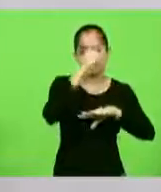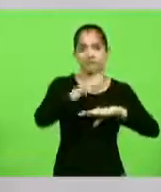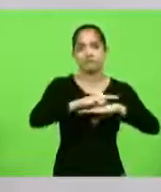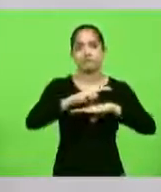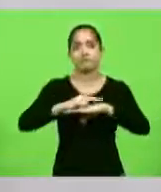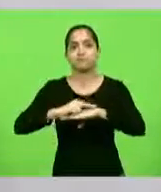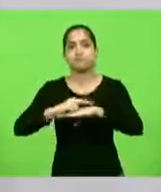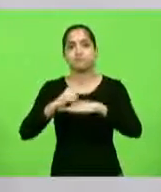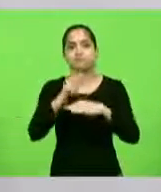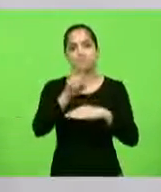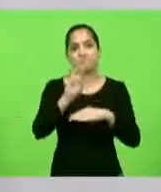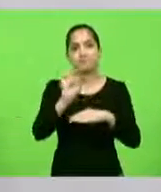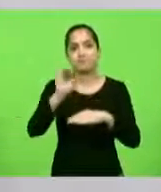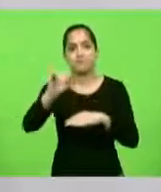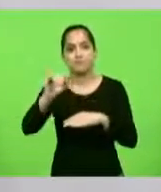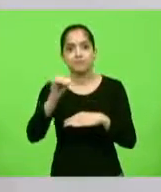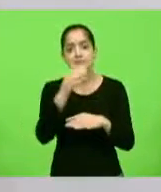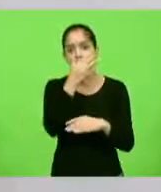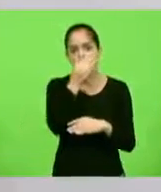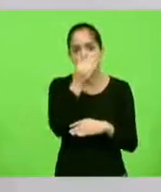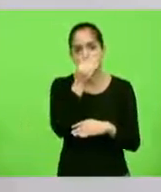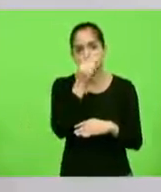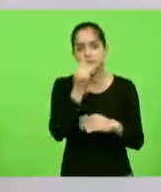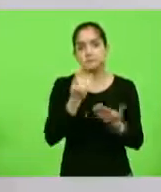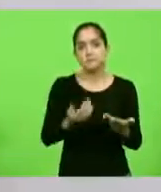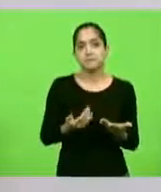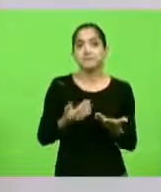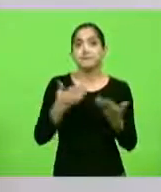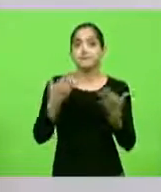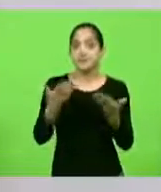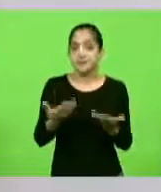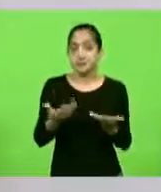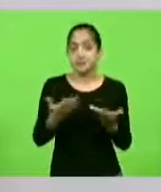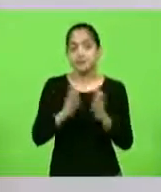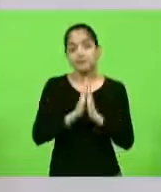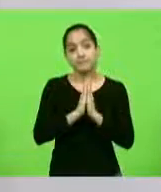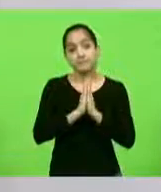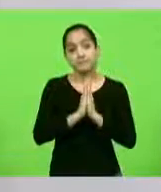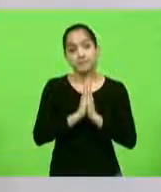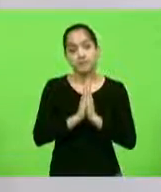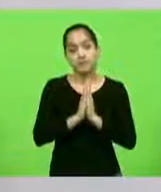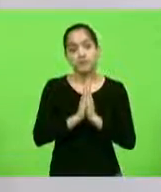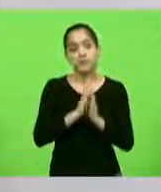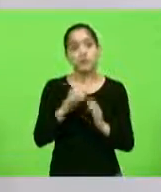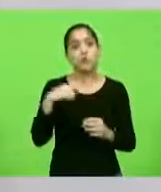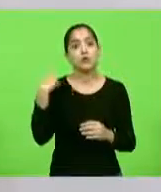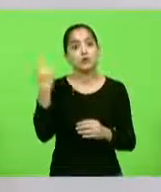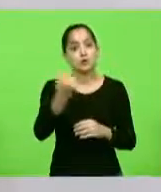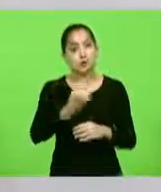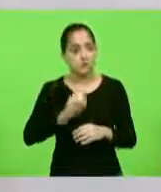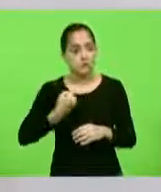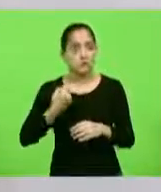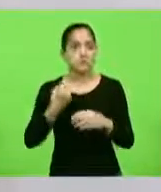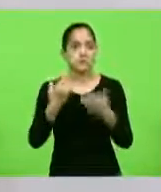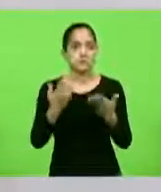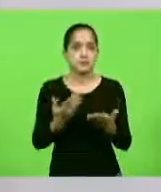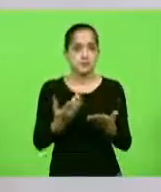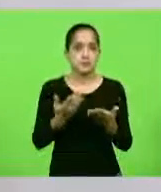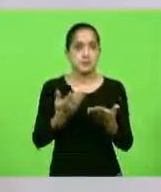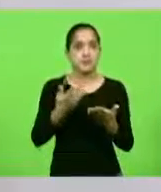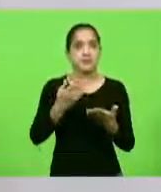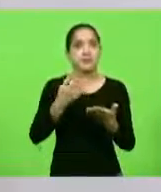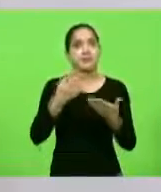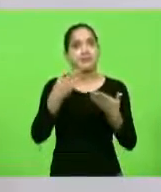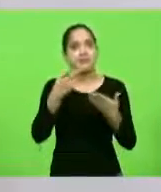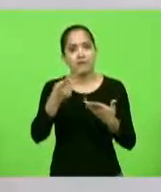-intensivo, e muito menos um leito de UTI. Então, fica aqui o meu apelo para que nós, nesse parlamento, possamos falar mais